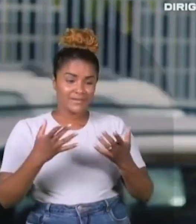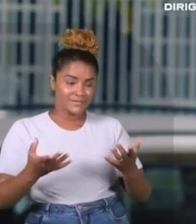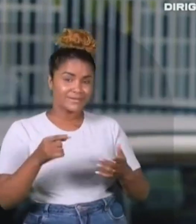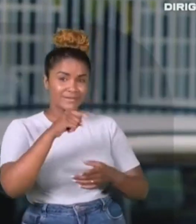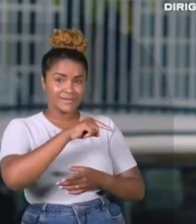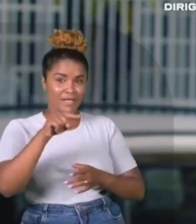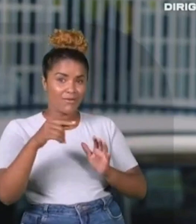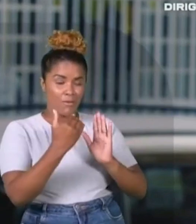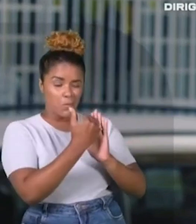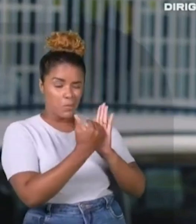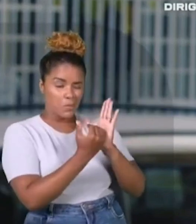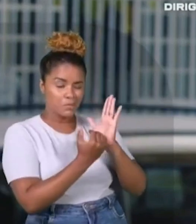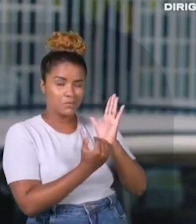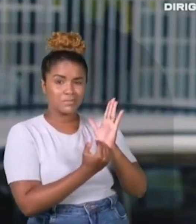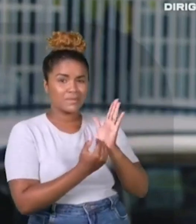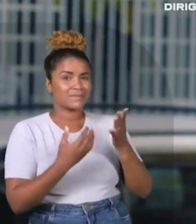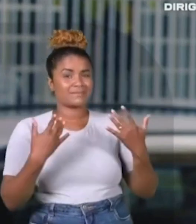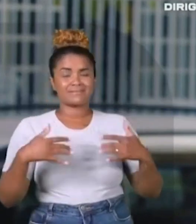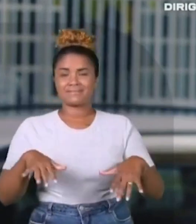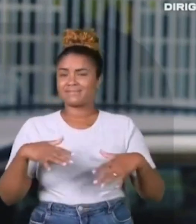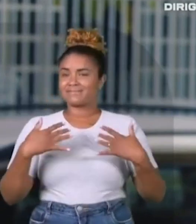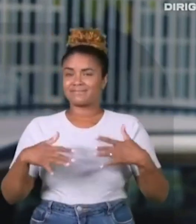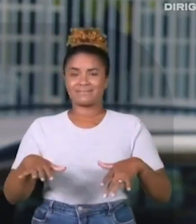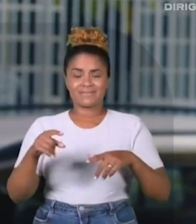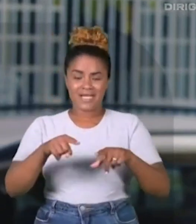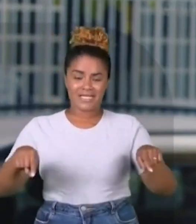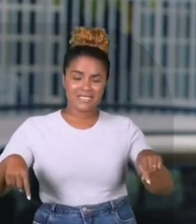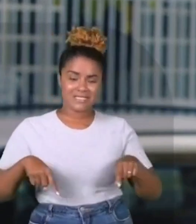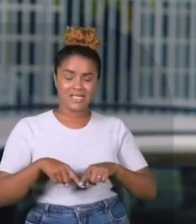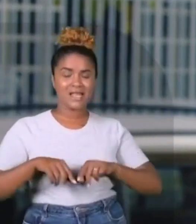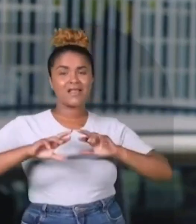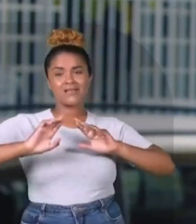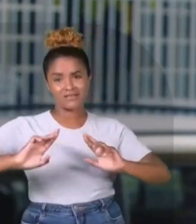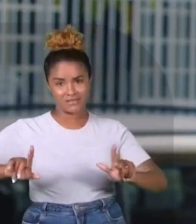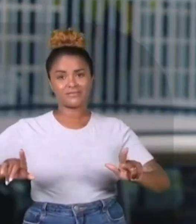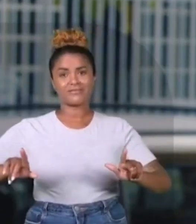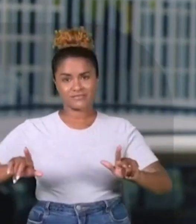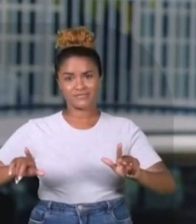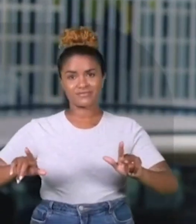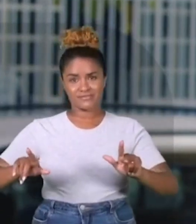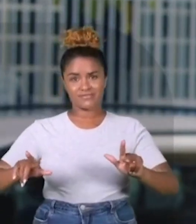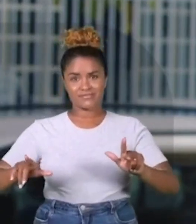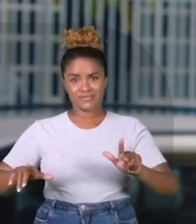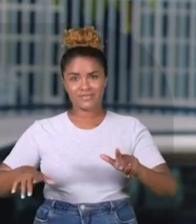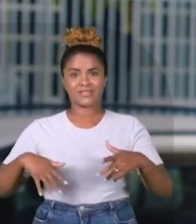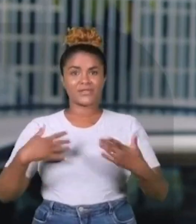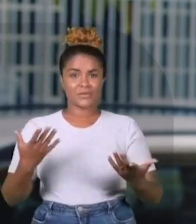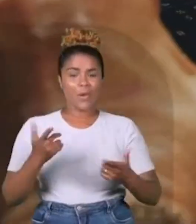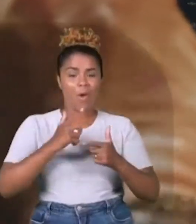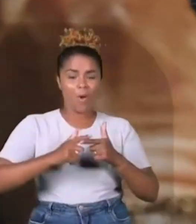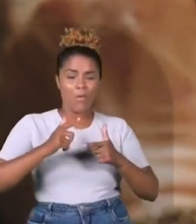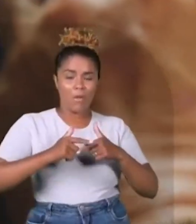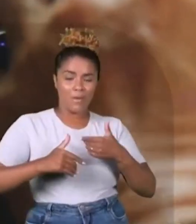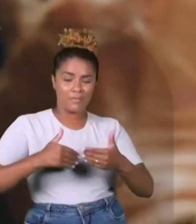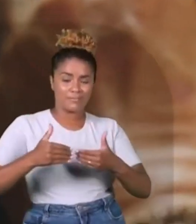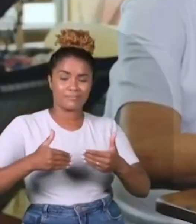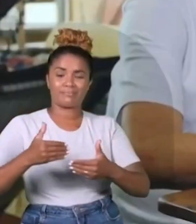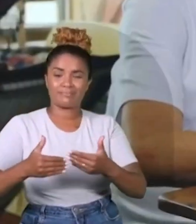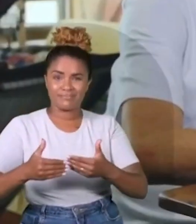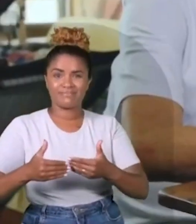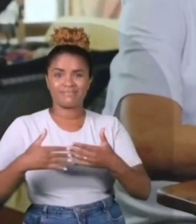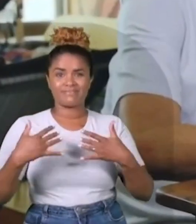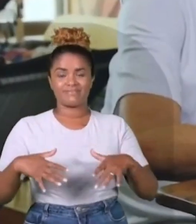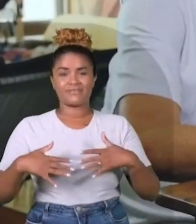poderiam subir e não refletir a realidade das salas de aula, maquiando os dados. A realidade,